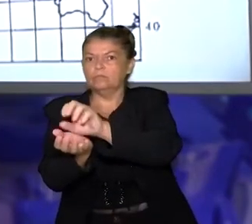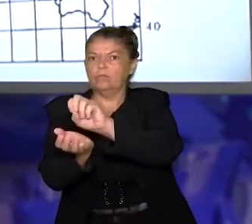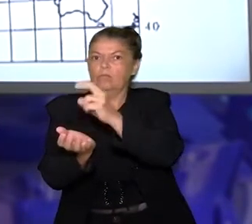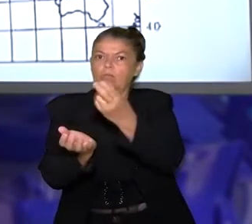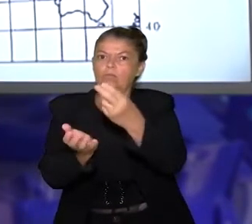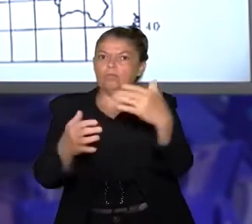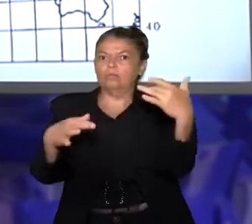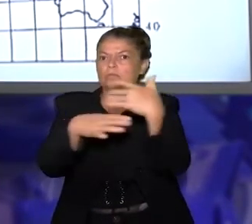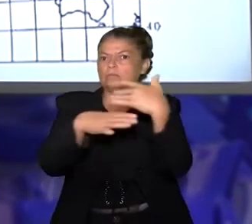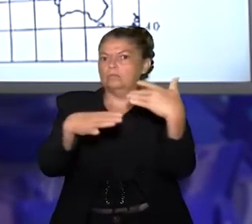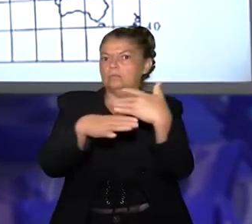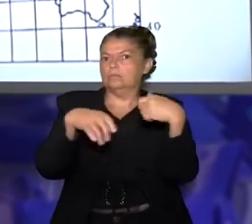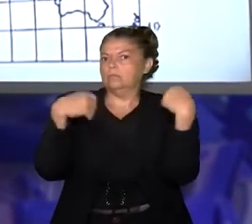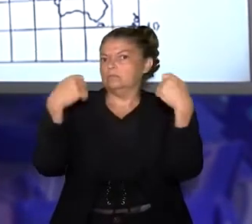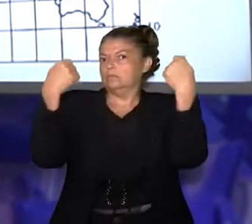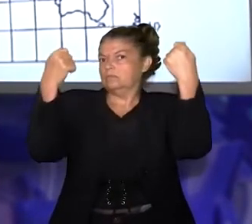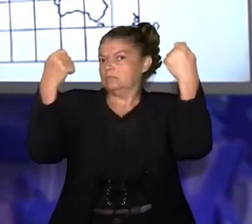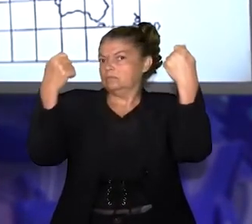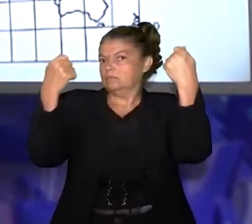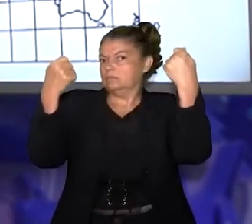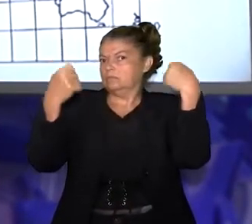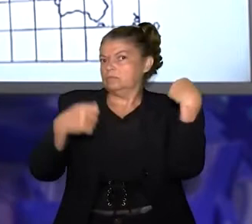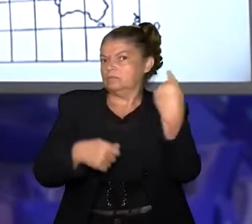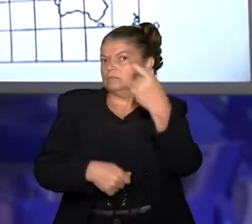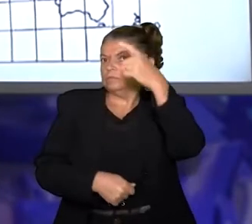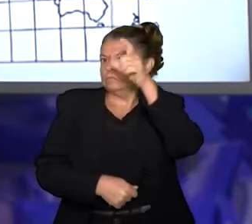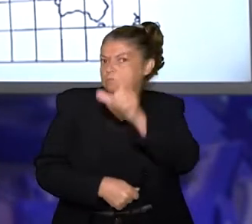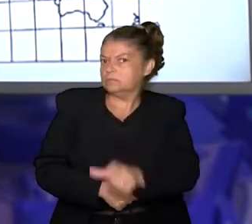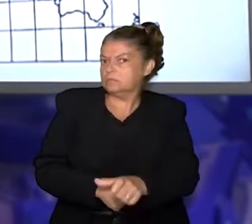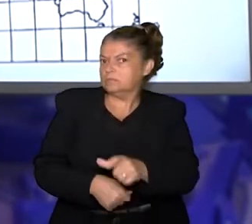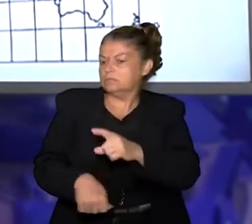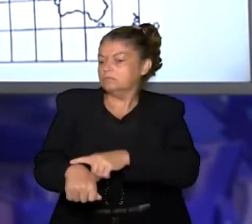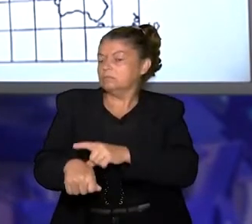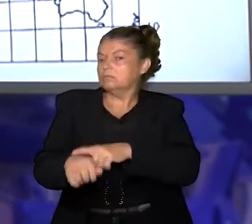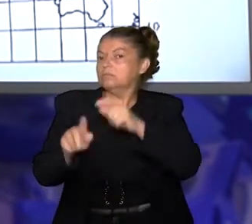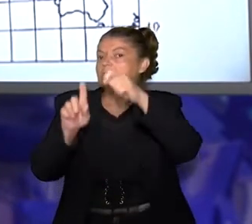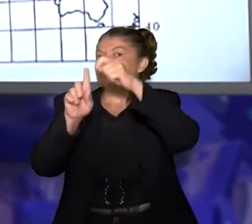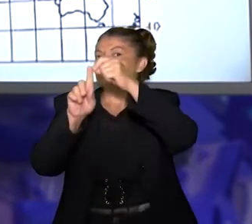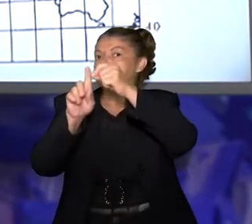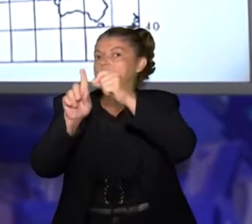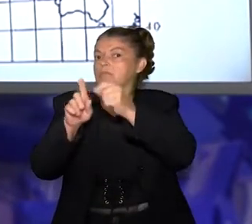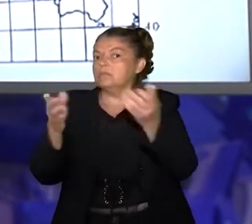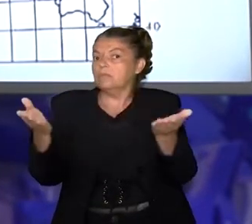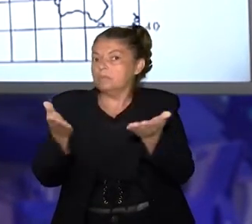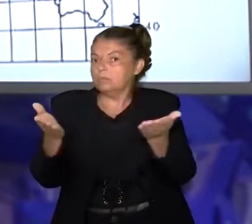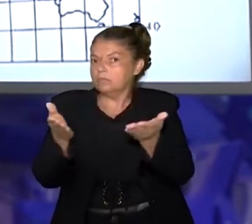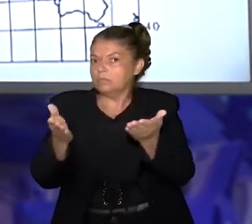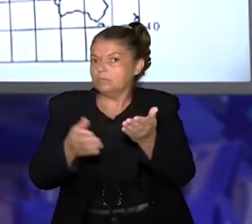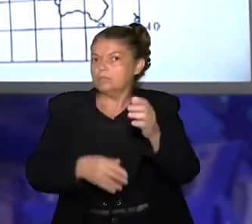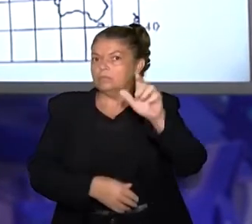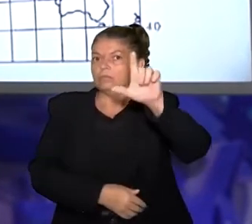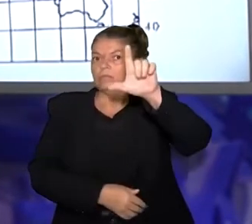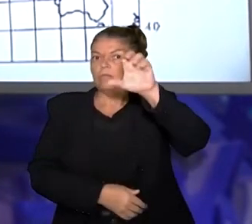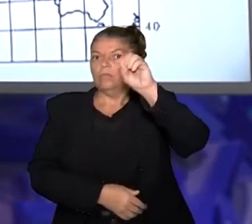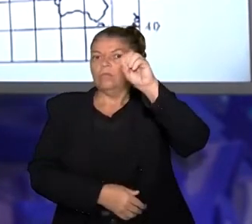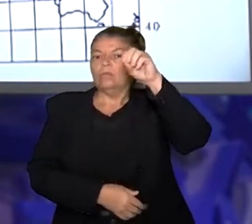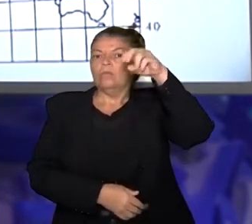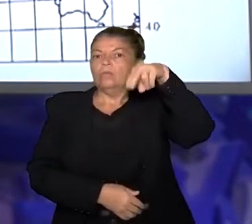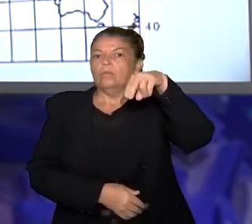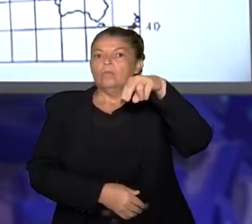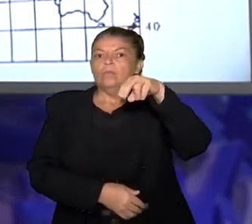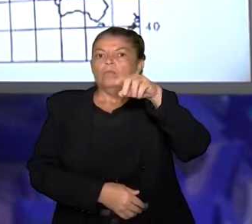a cidade de Caruaru. Então, estamos a 7 graus de longitude